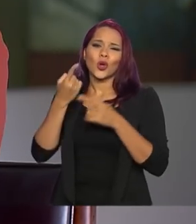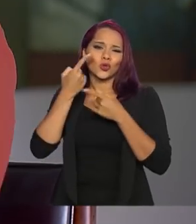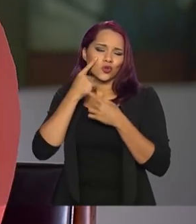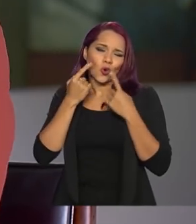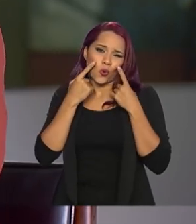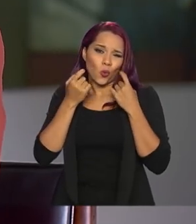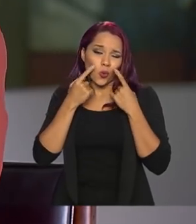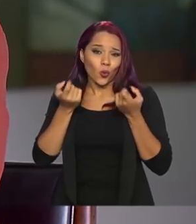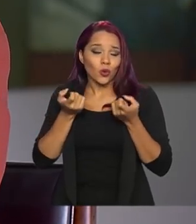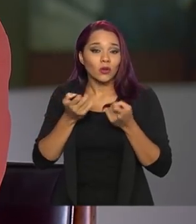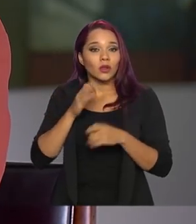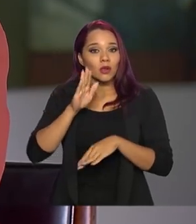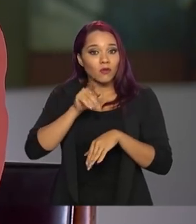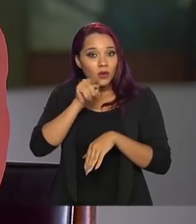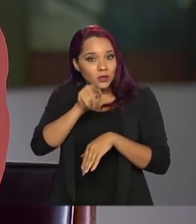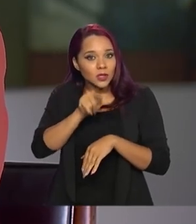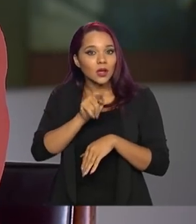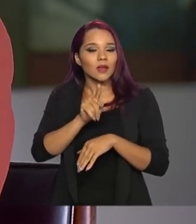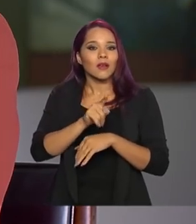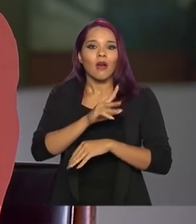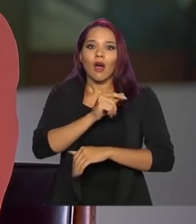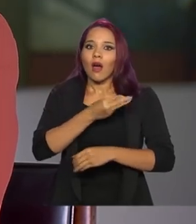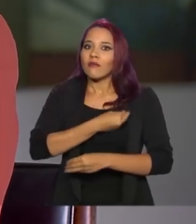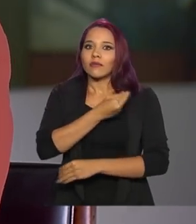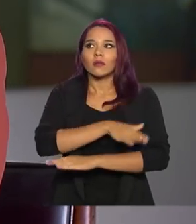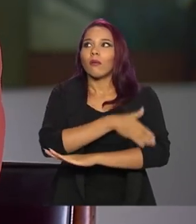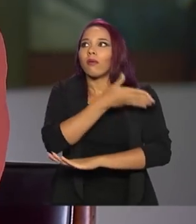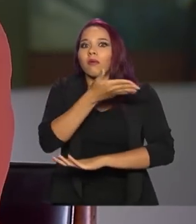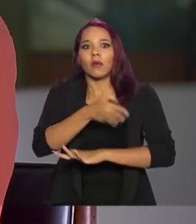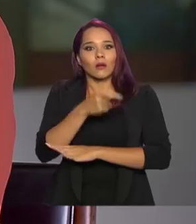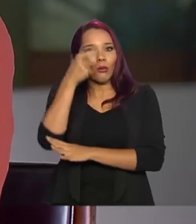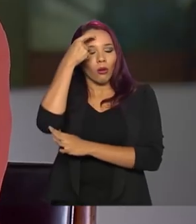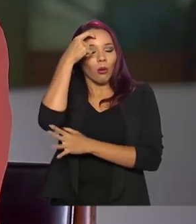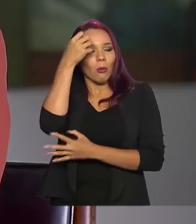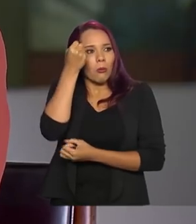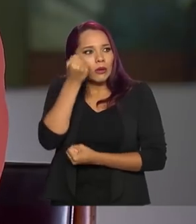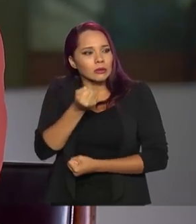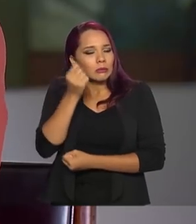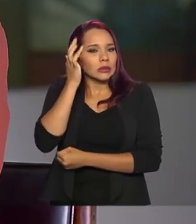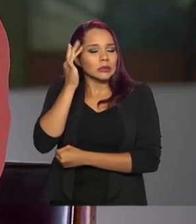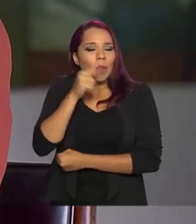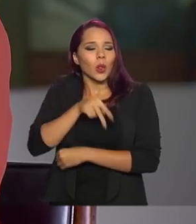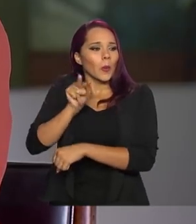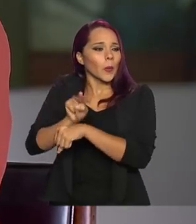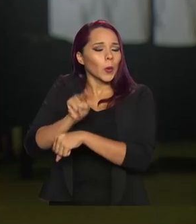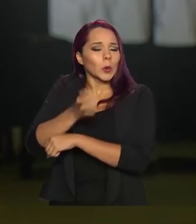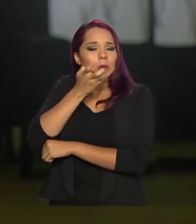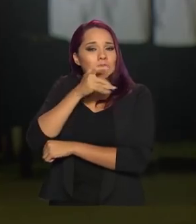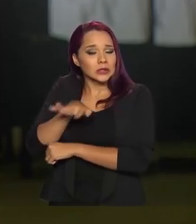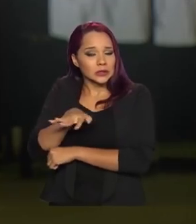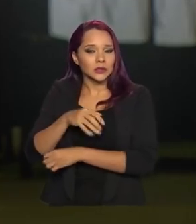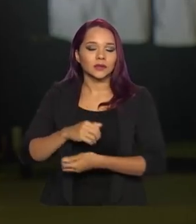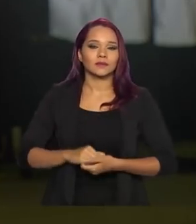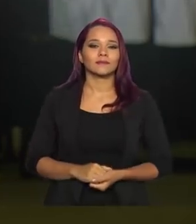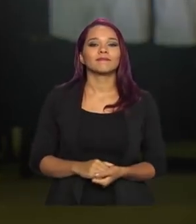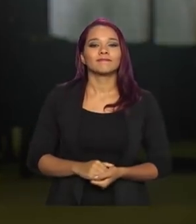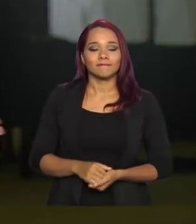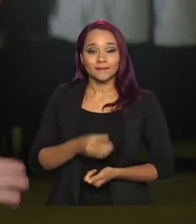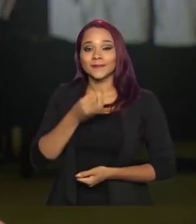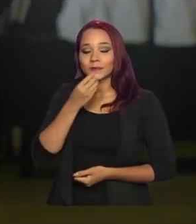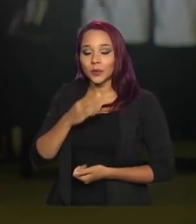choro do que você, o resto da vida, ter a consciência pesada que você não protegeu uma criança. Bom, ministra,